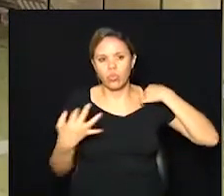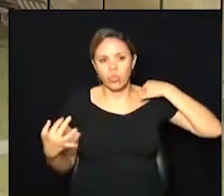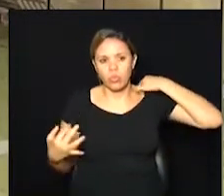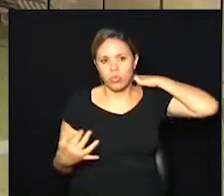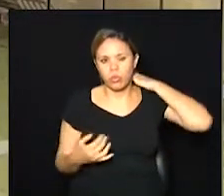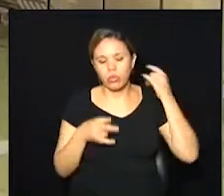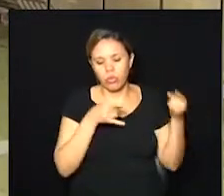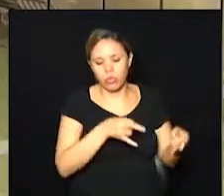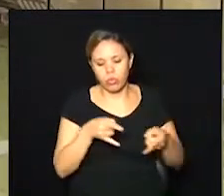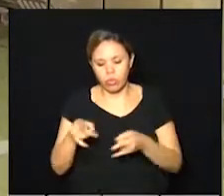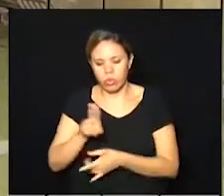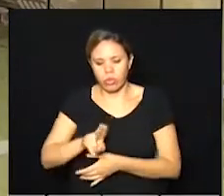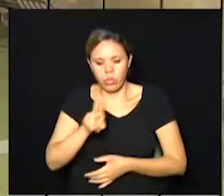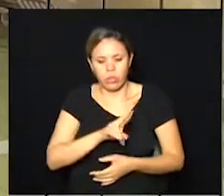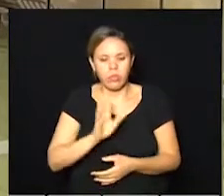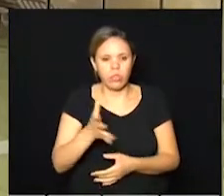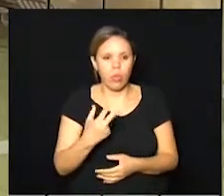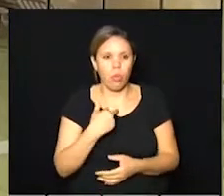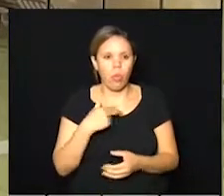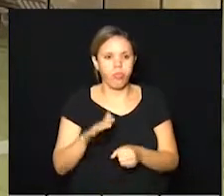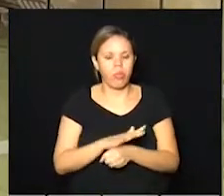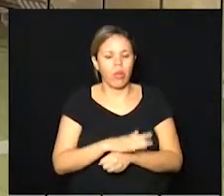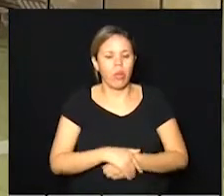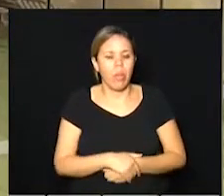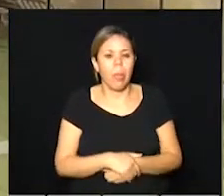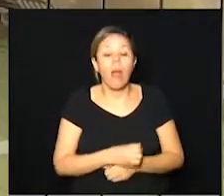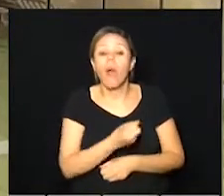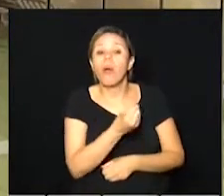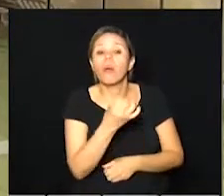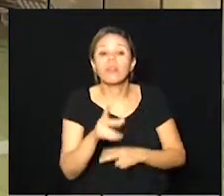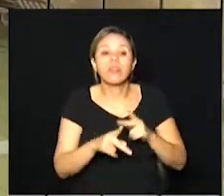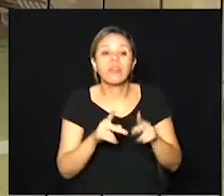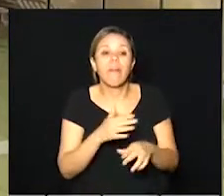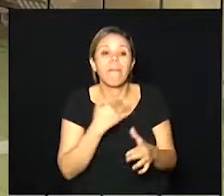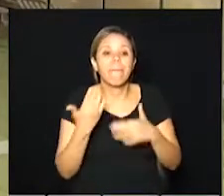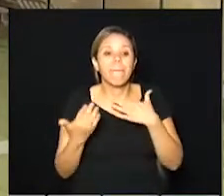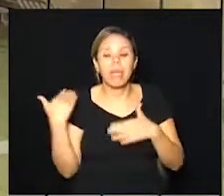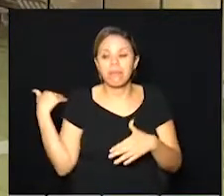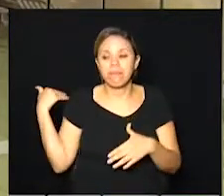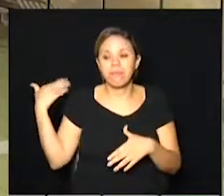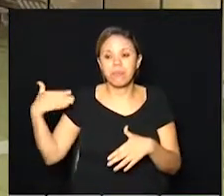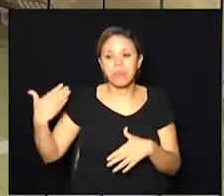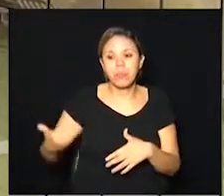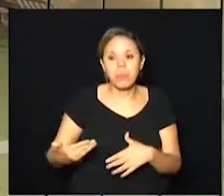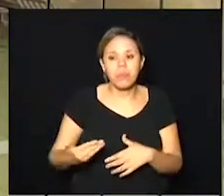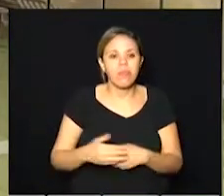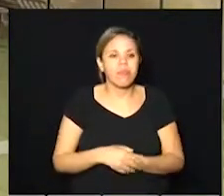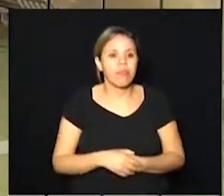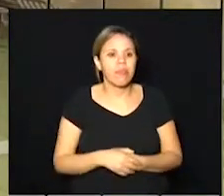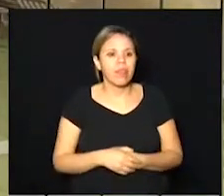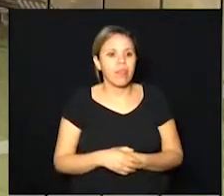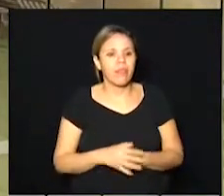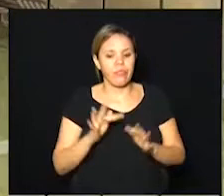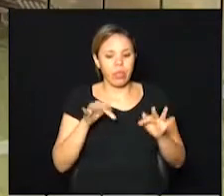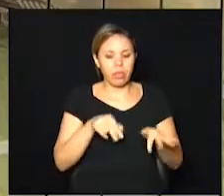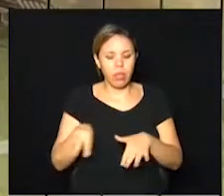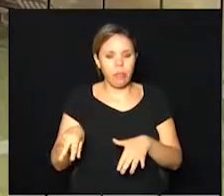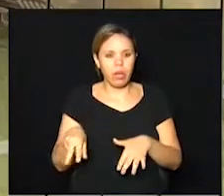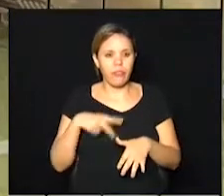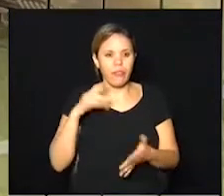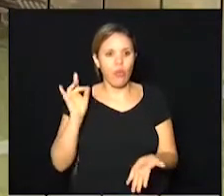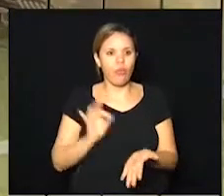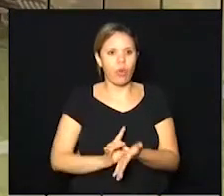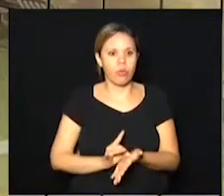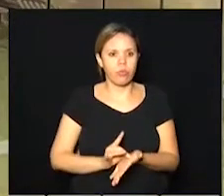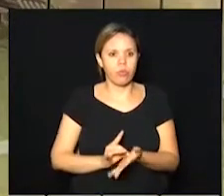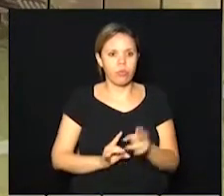de Campinas. Olha, em relação às mortes, as últimas, nesse último fim de semana foram confirmados